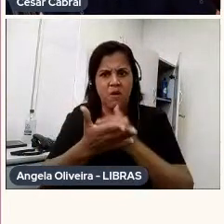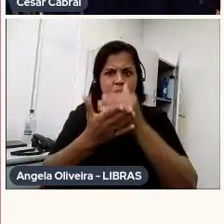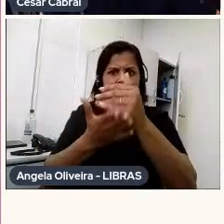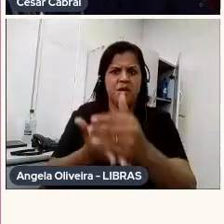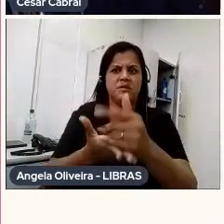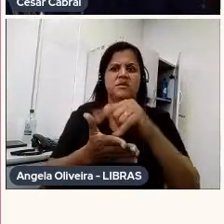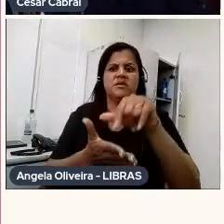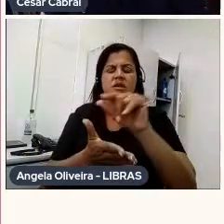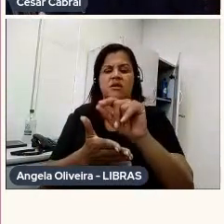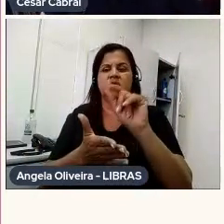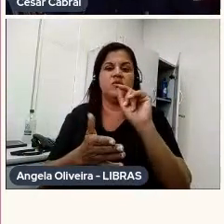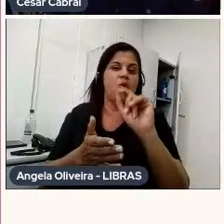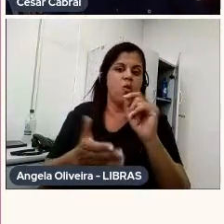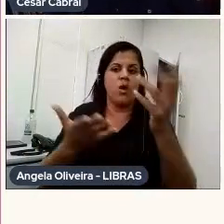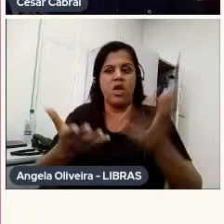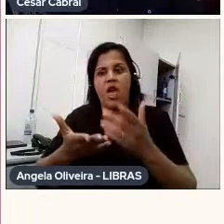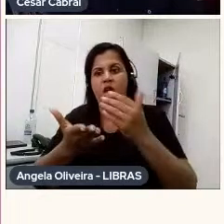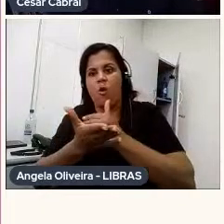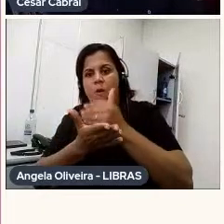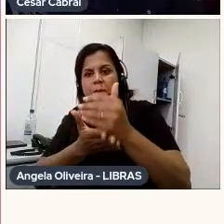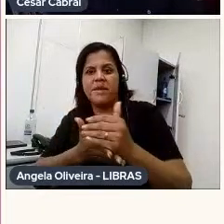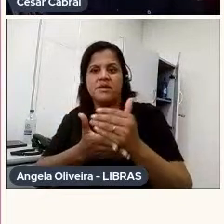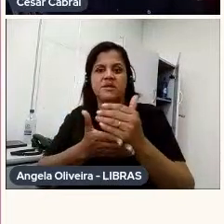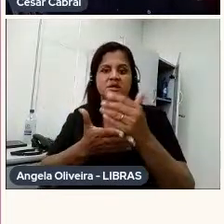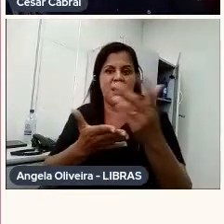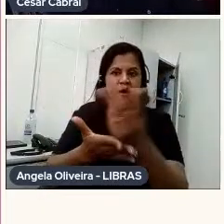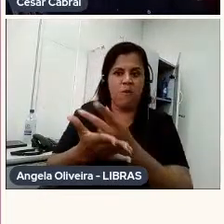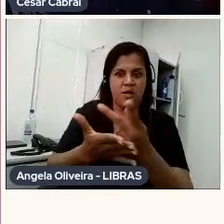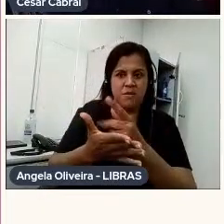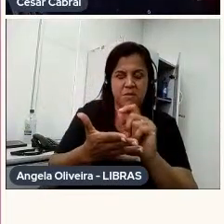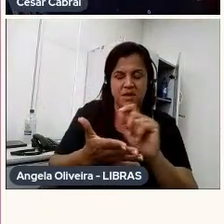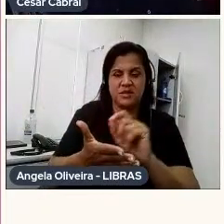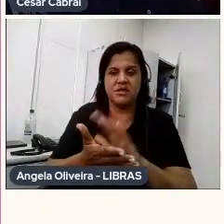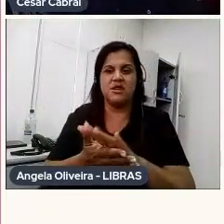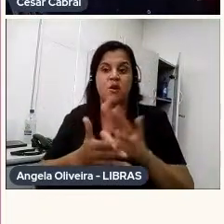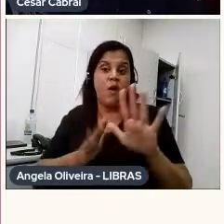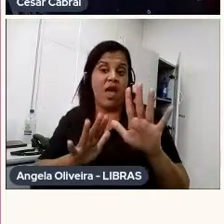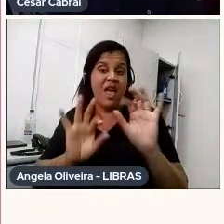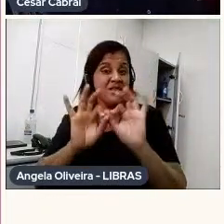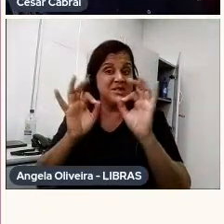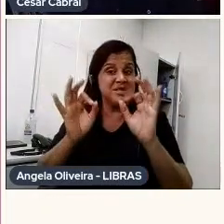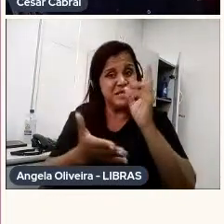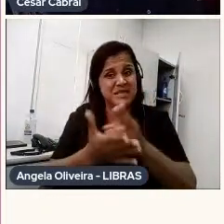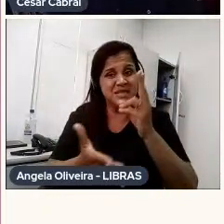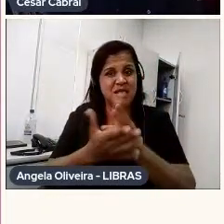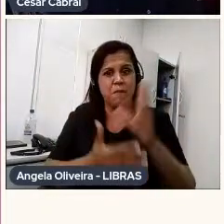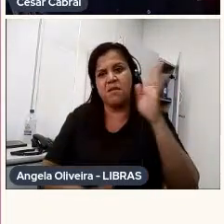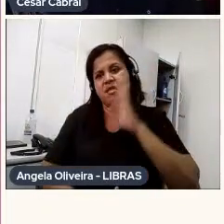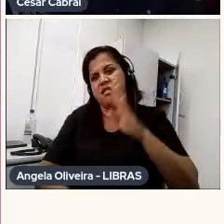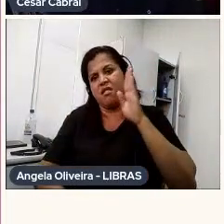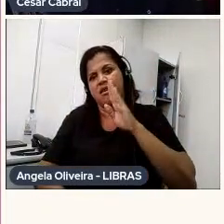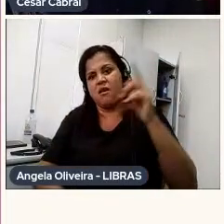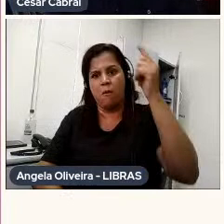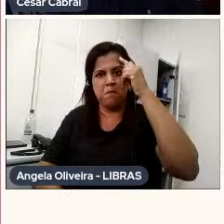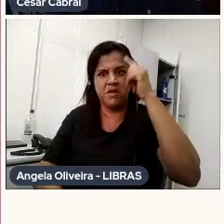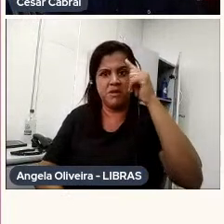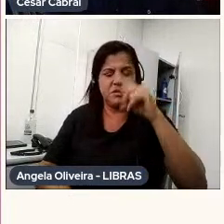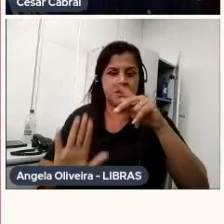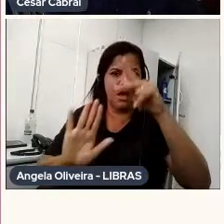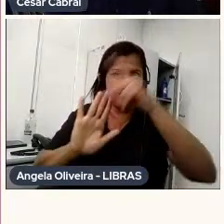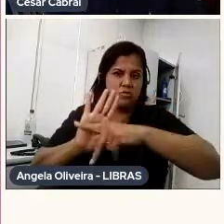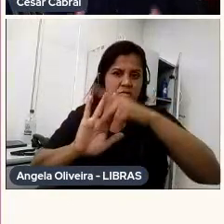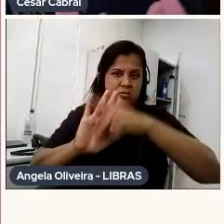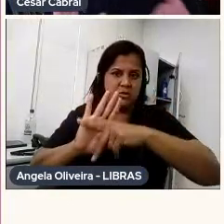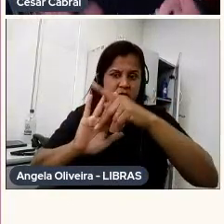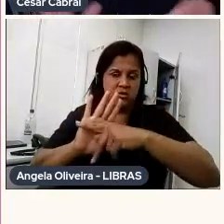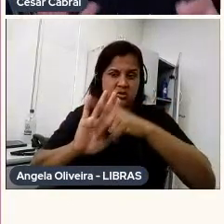ou quer começar com animação, é, é sempre legal pensar um projeto que